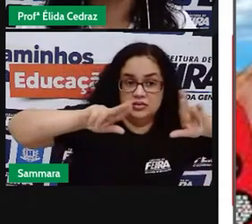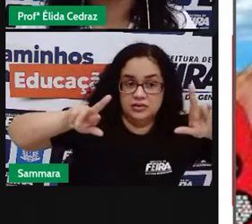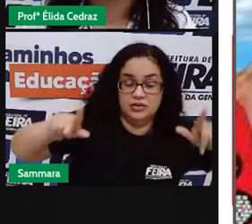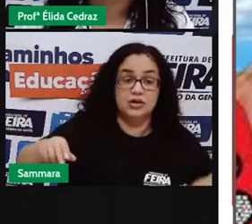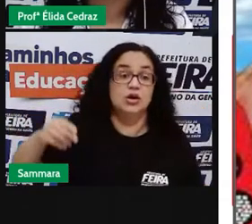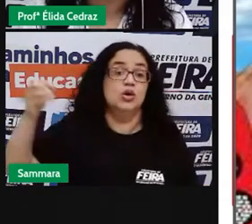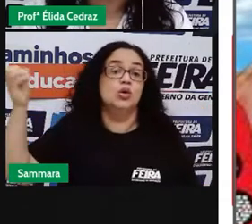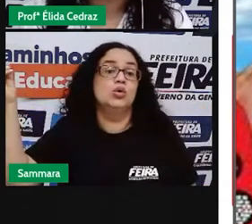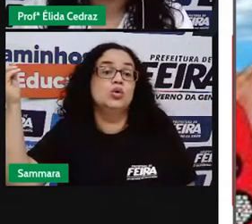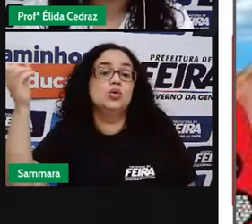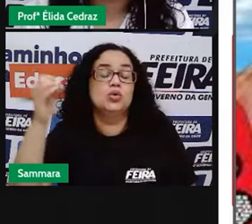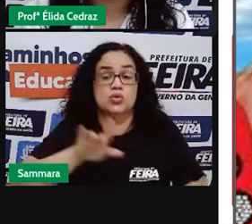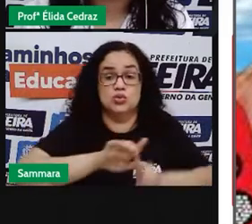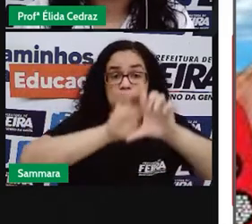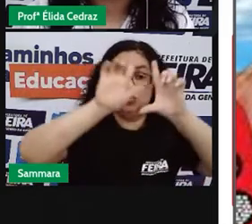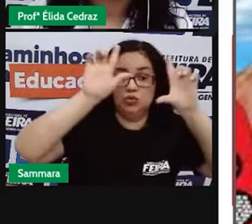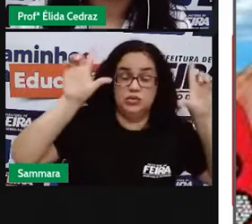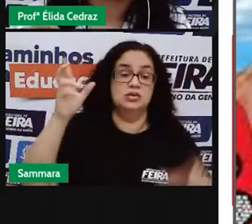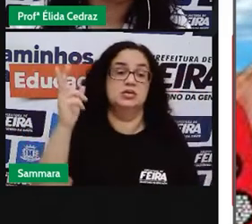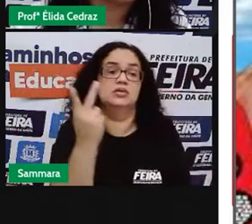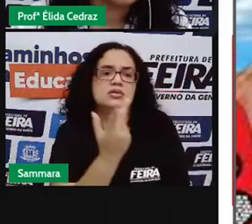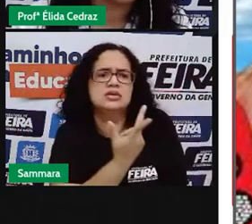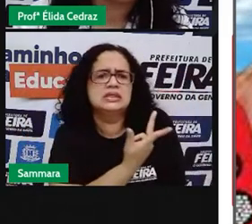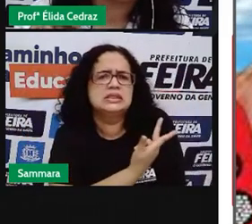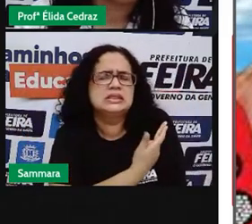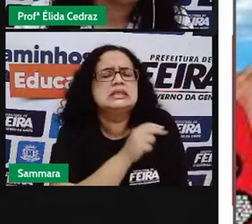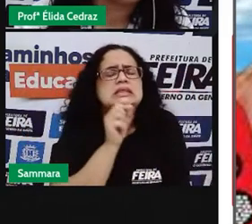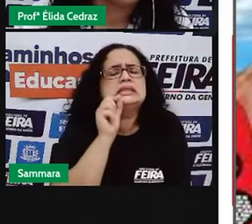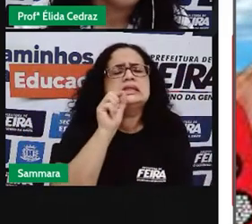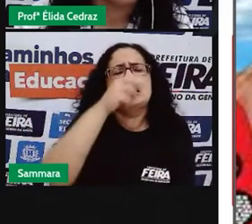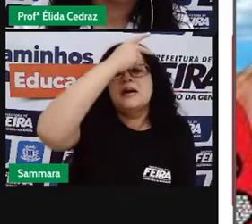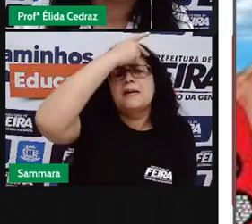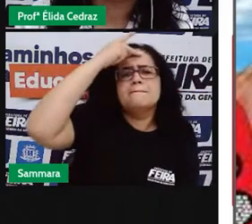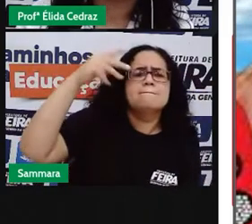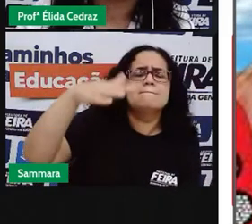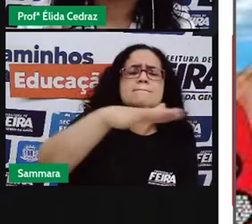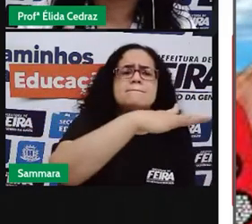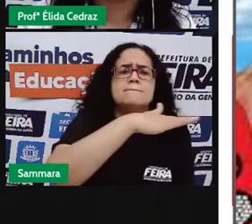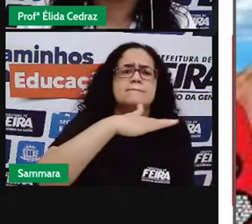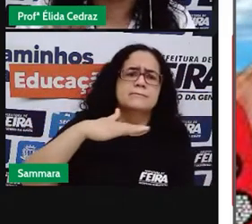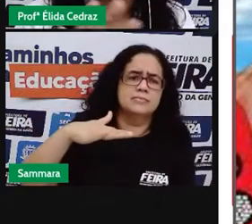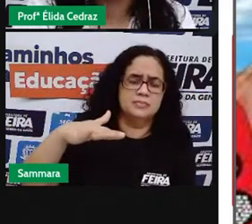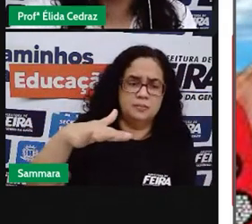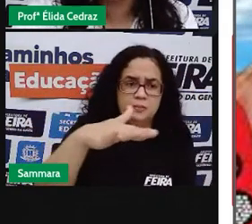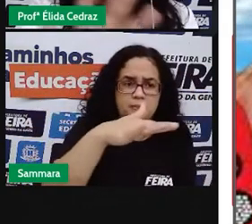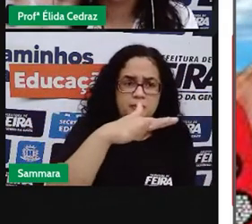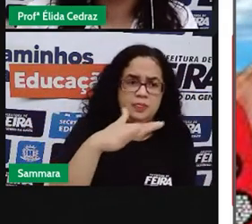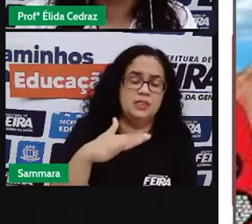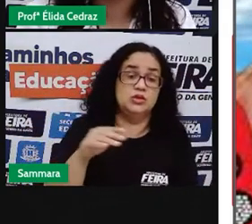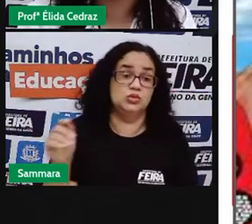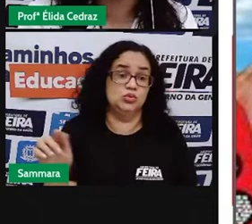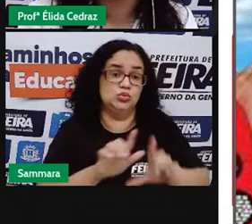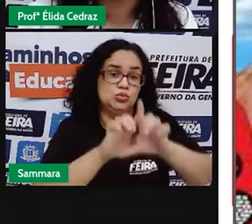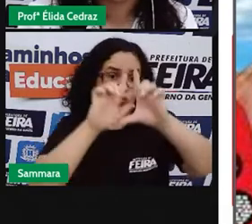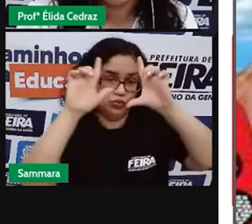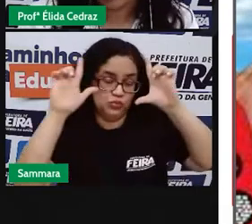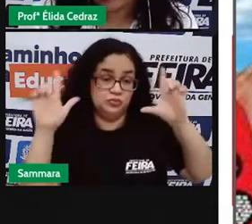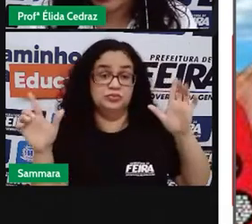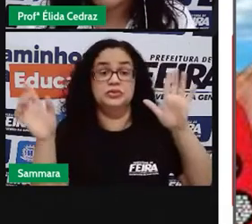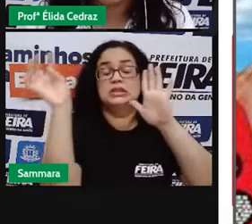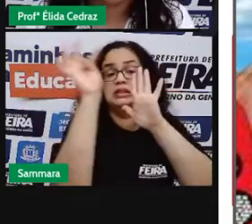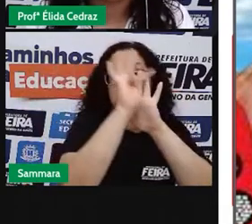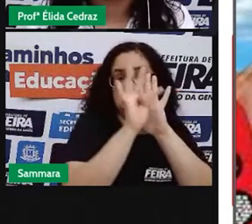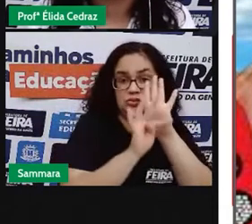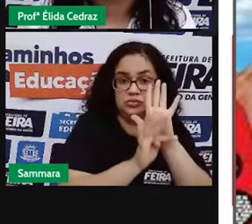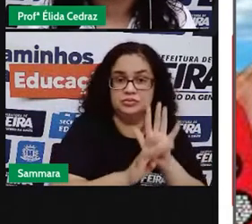atualização do cartão de vacina. Quem é o público-alvo do cartaz, desse texto